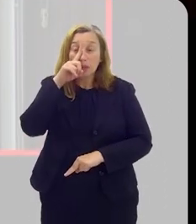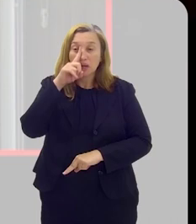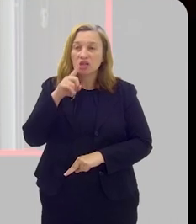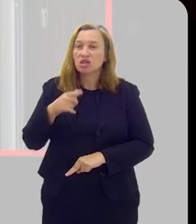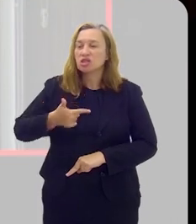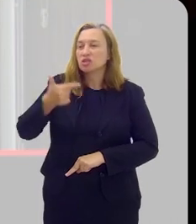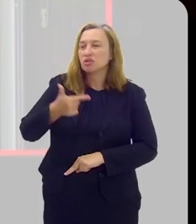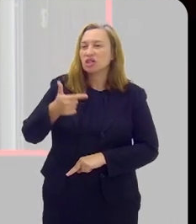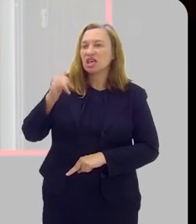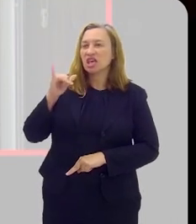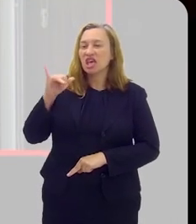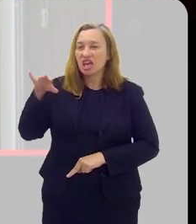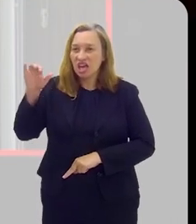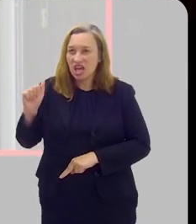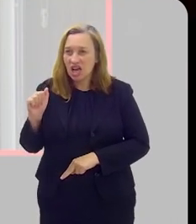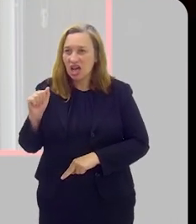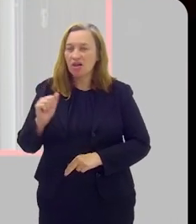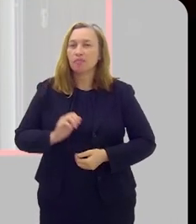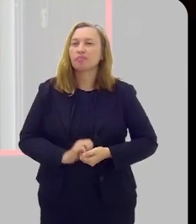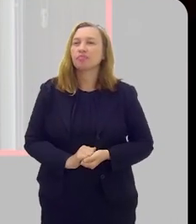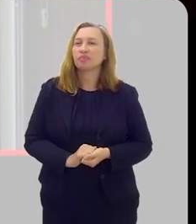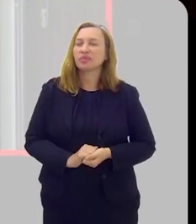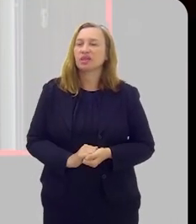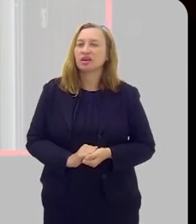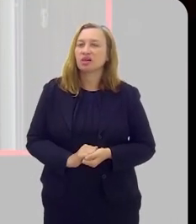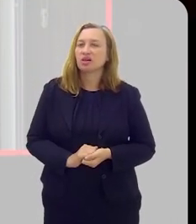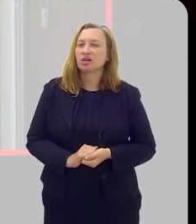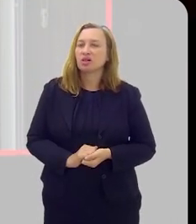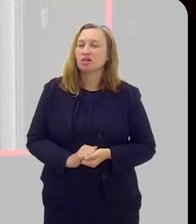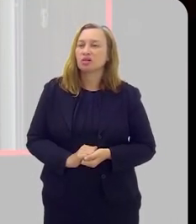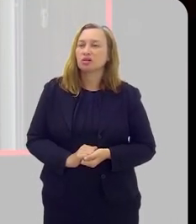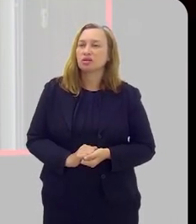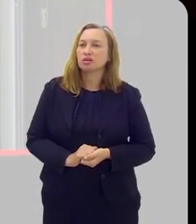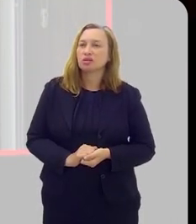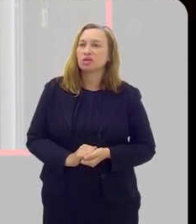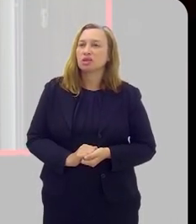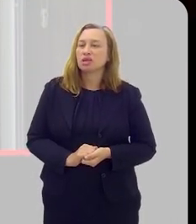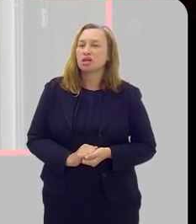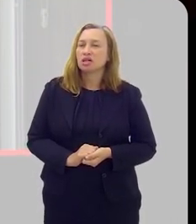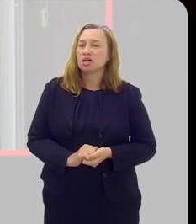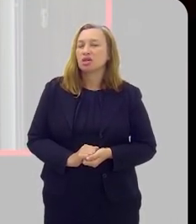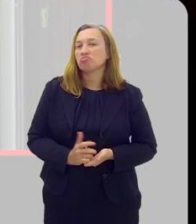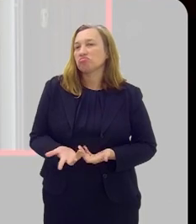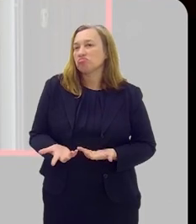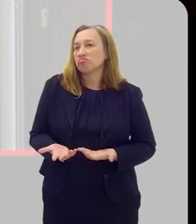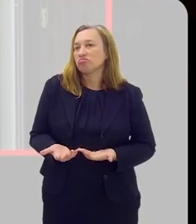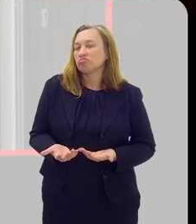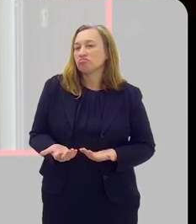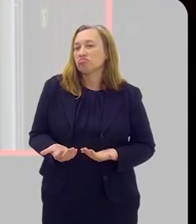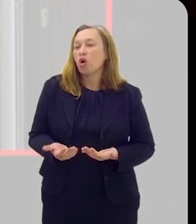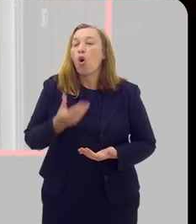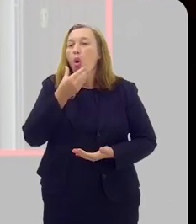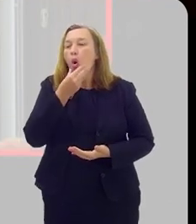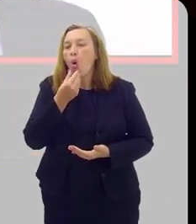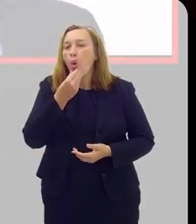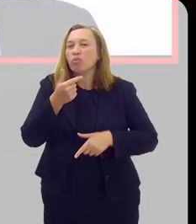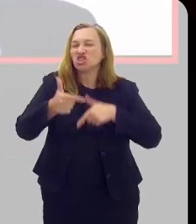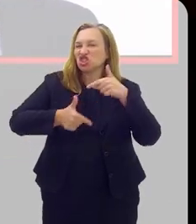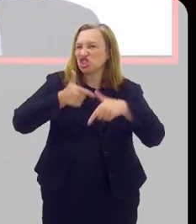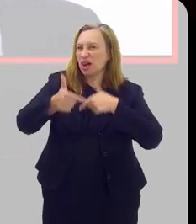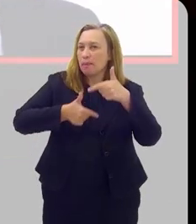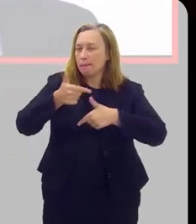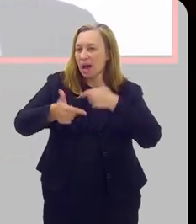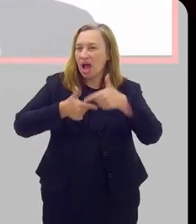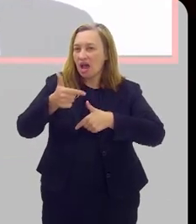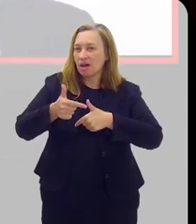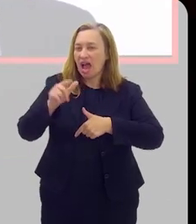segundo o Inca, é a exposição a agentes químicos, homens que